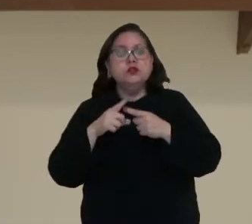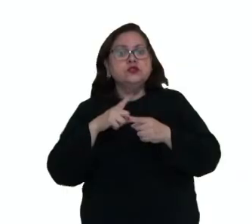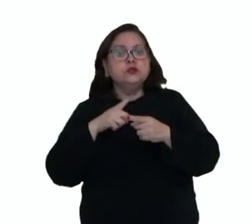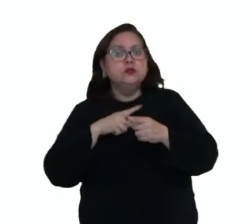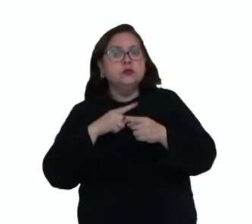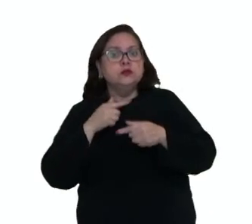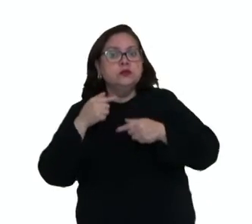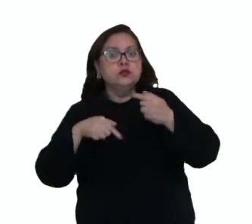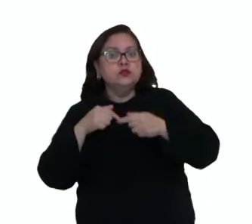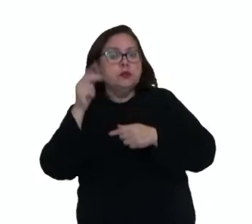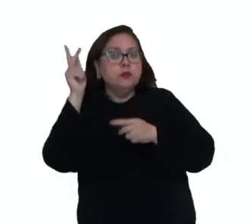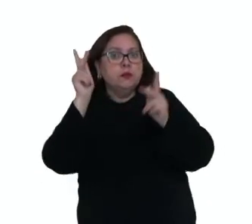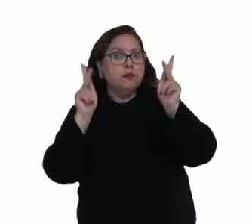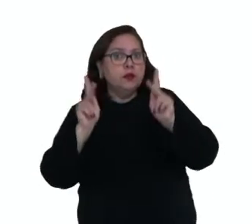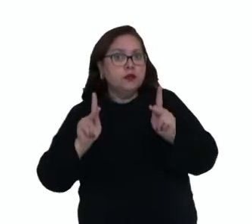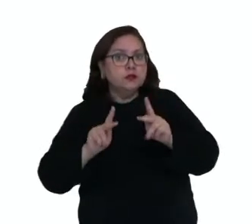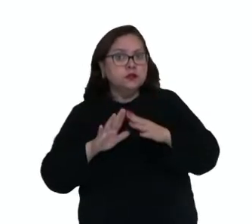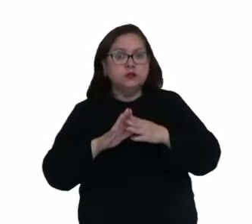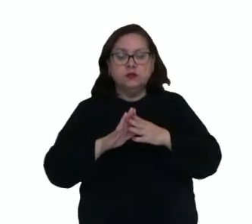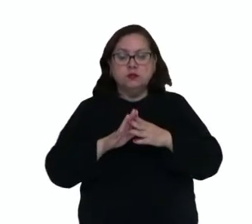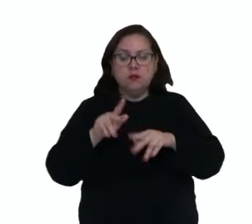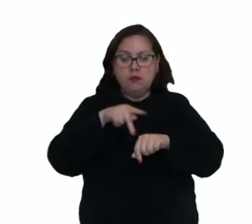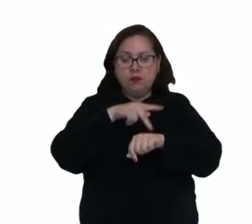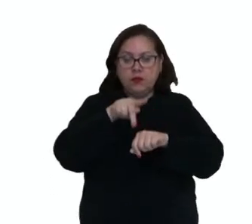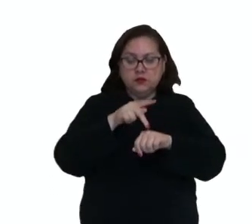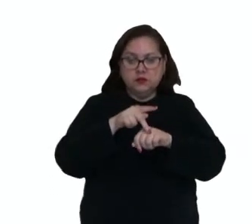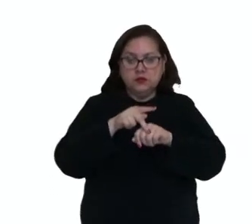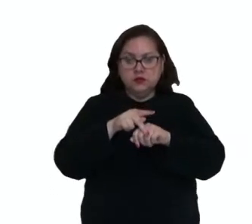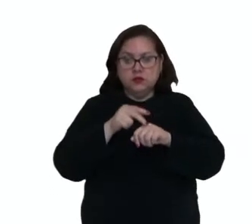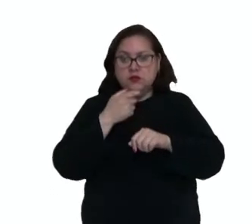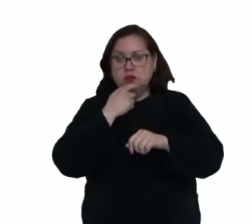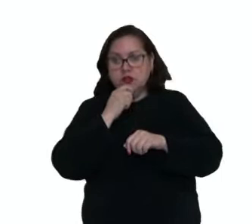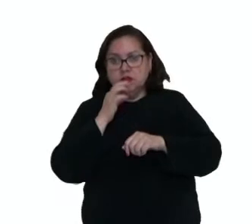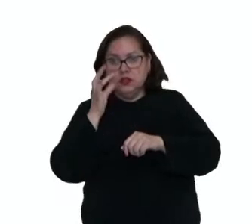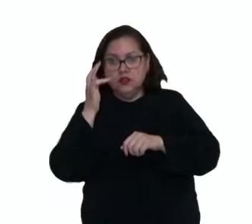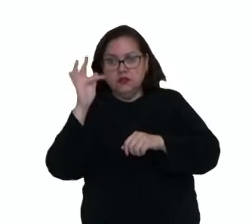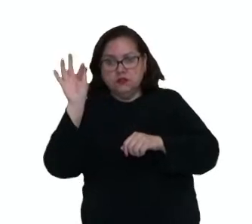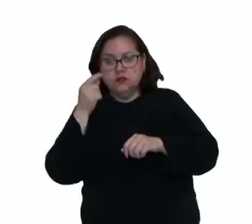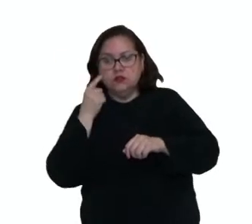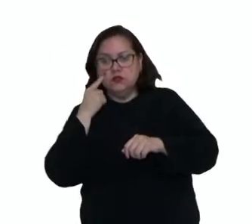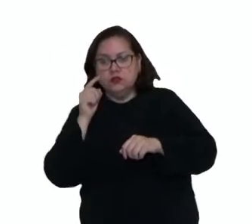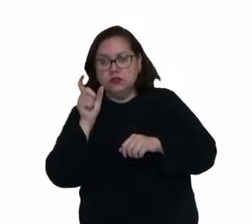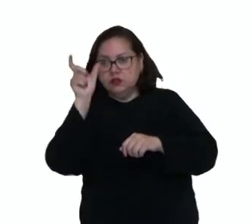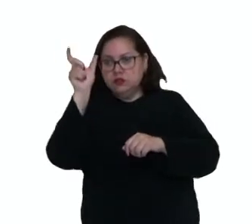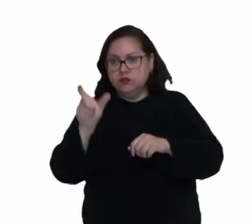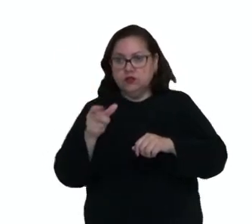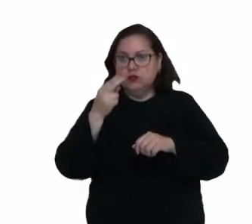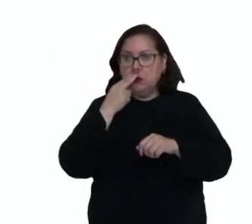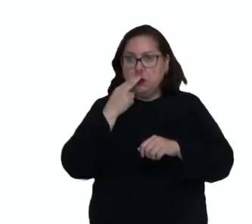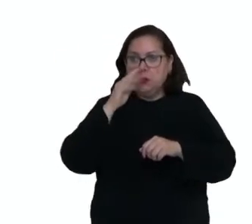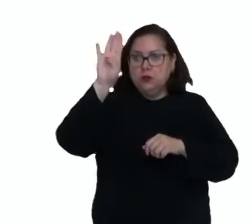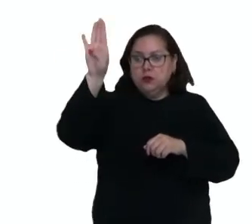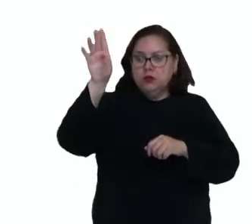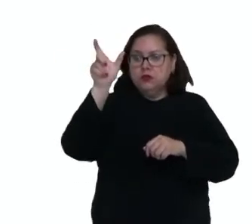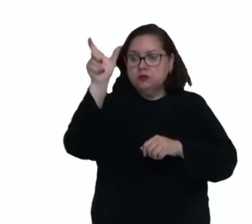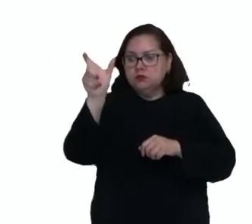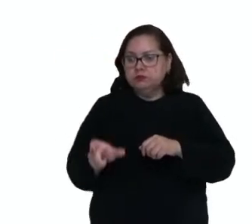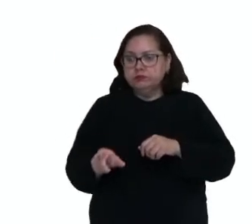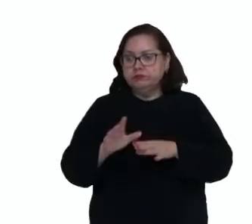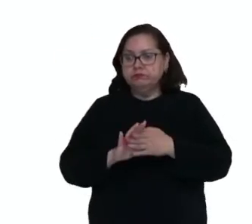uma política de apaziguamento. Países como Inglaterra e França viam no Hitler uma figura